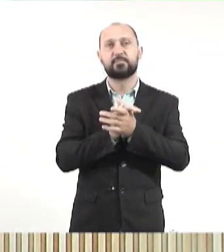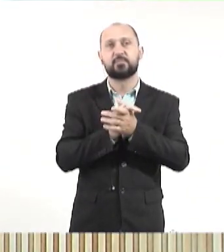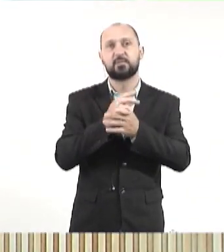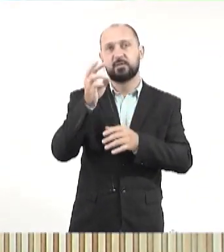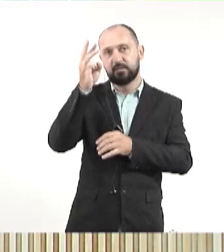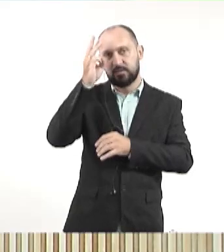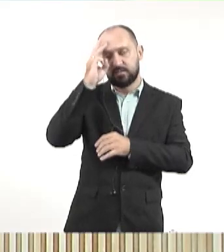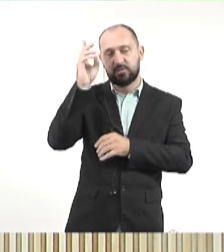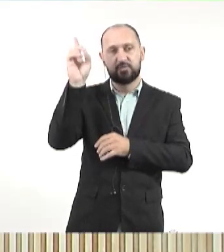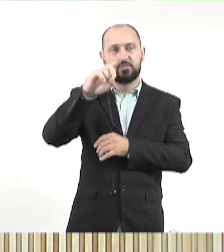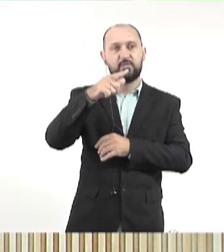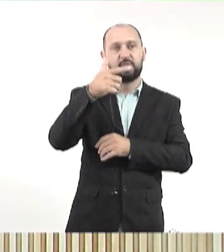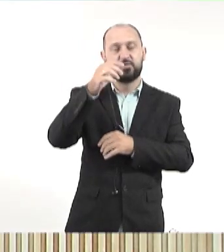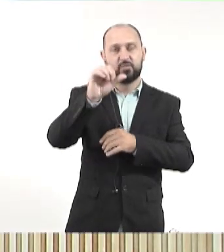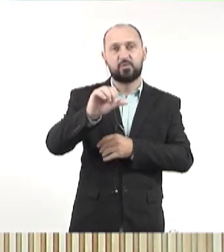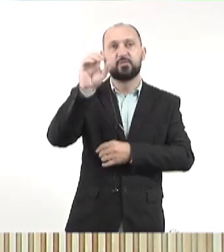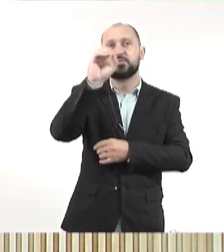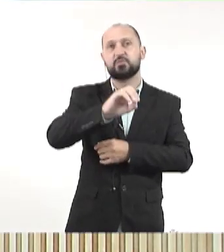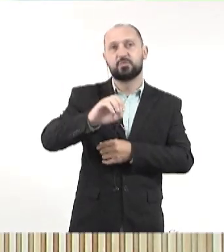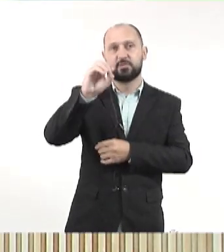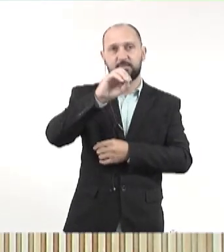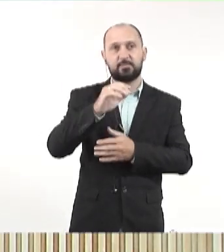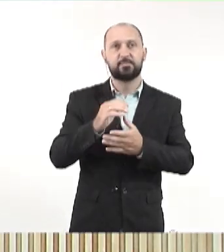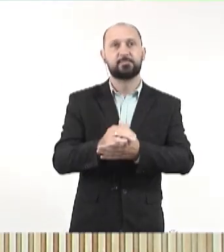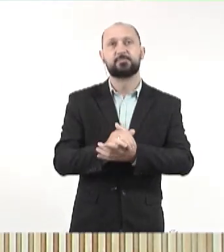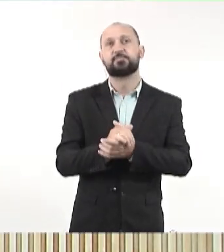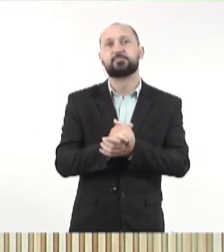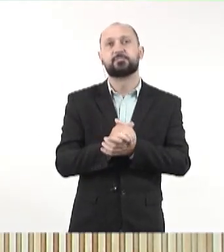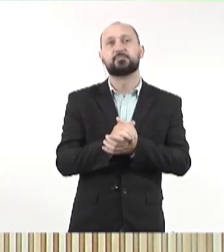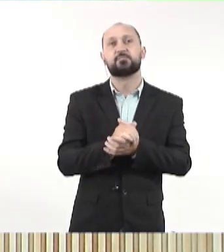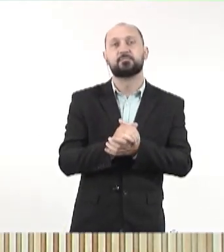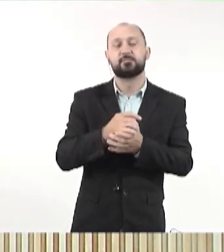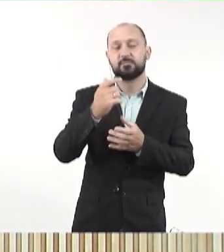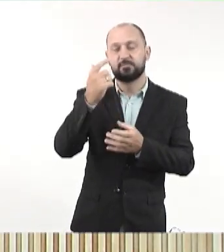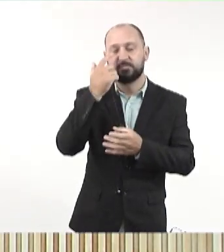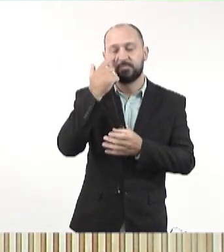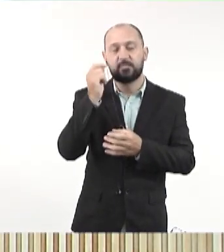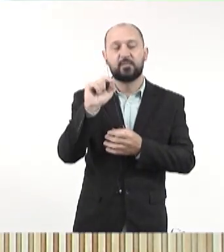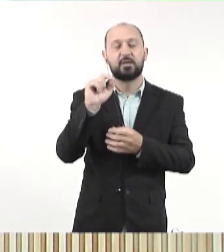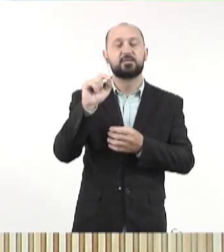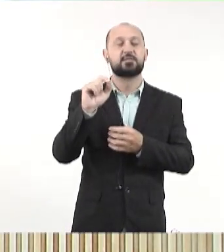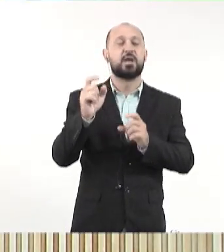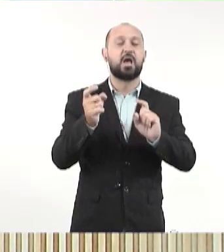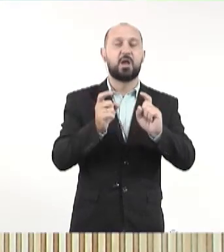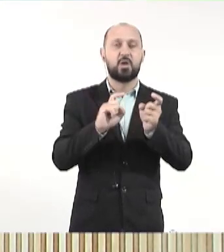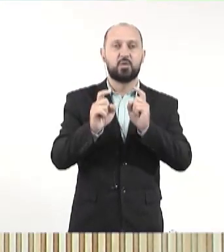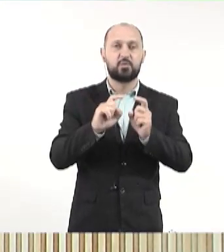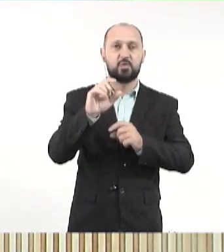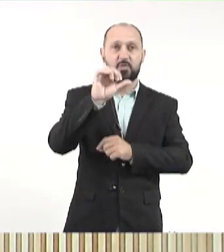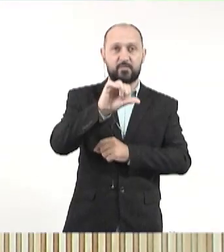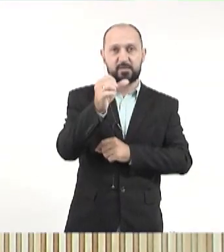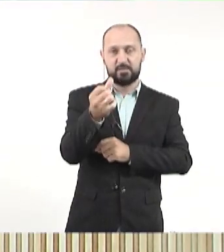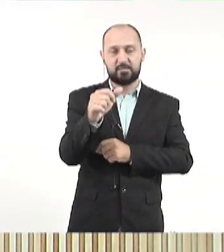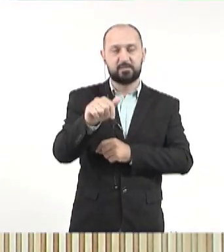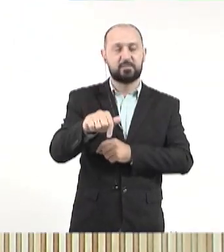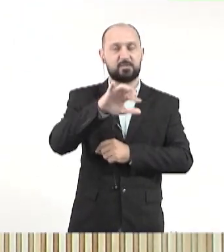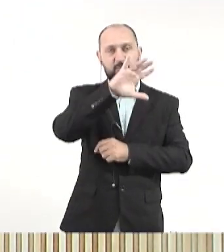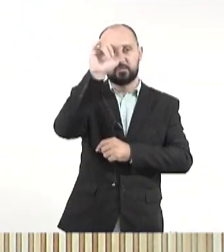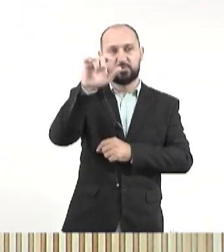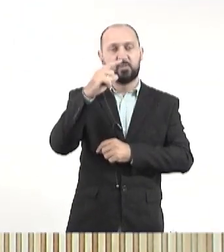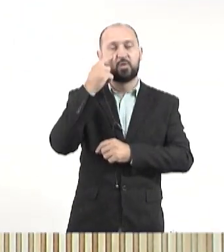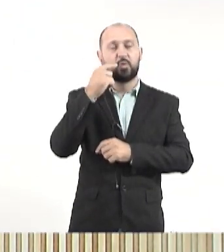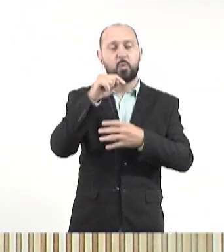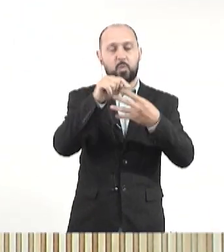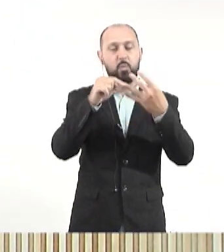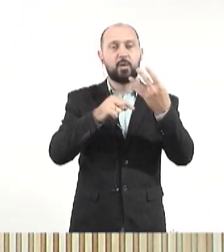terça-feira, 29 de outubro de 2024, nessa sessão de número 96 aqui na Assembleia Legislativa de Mato Grosso